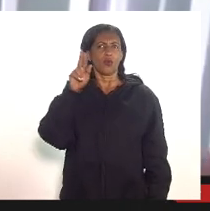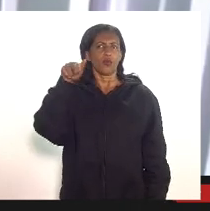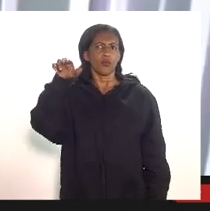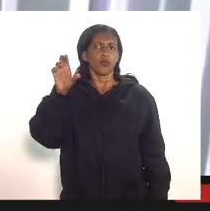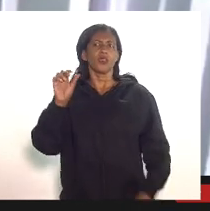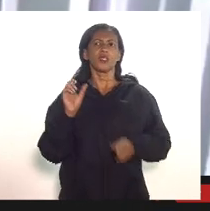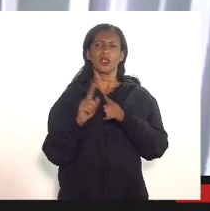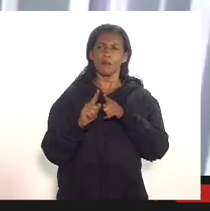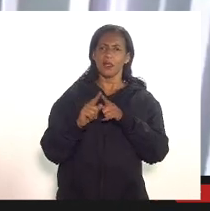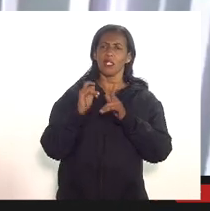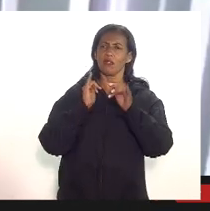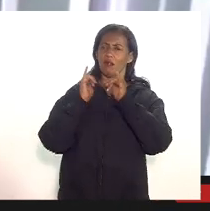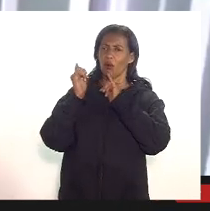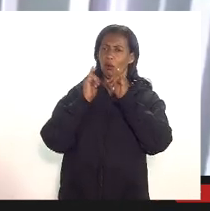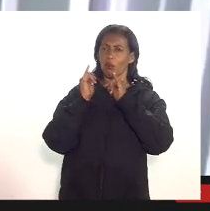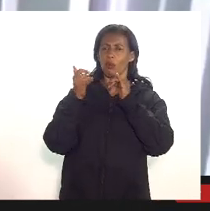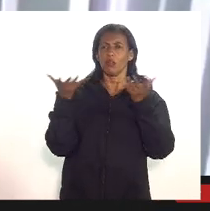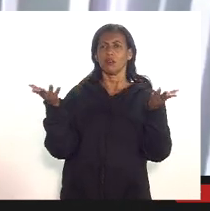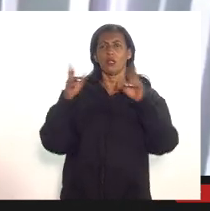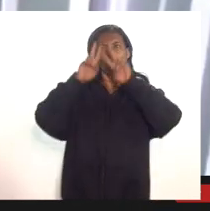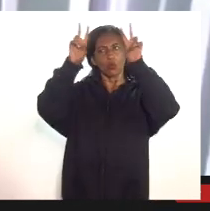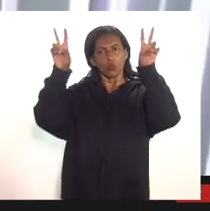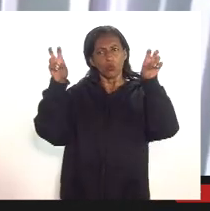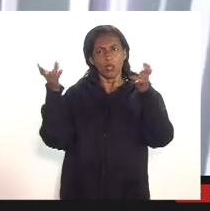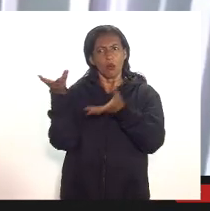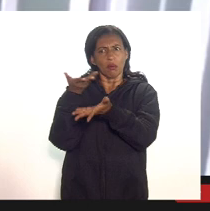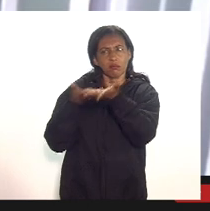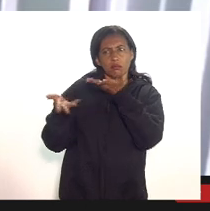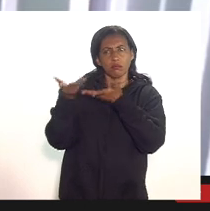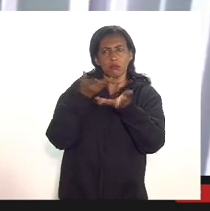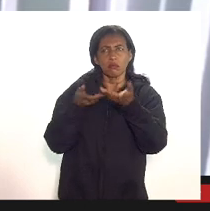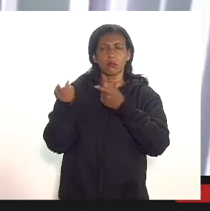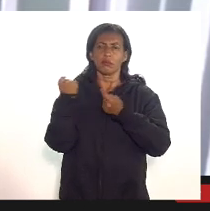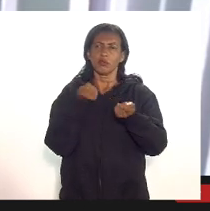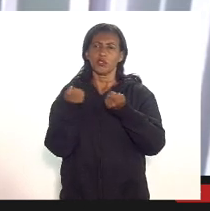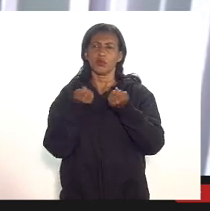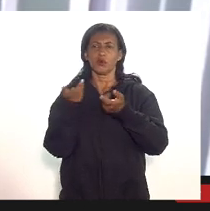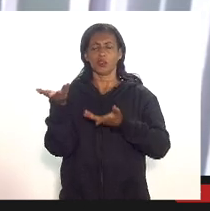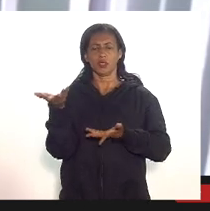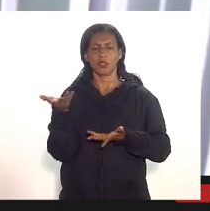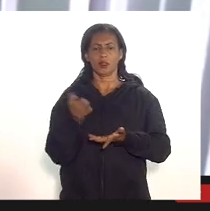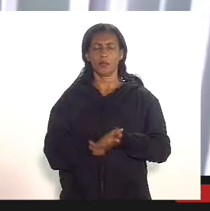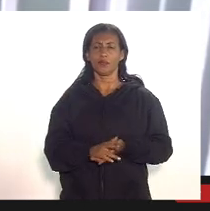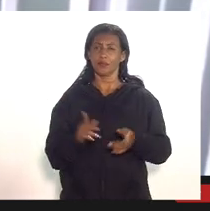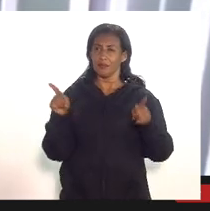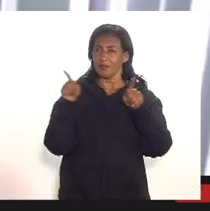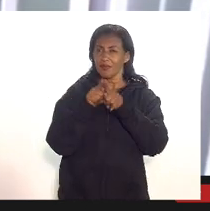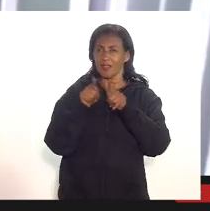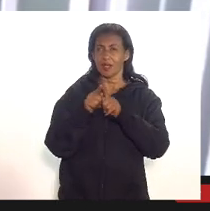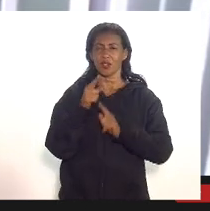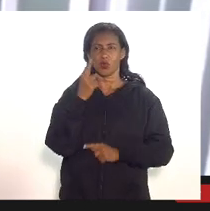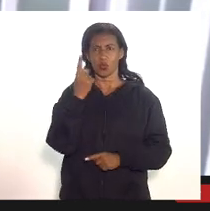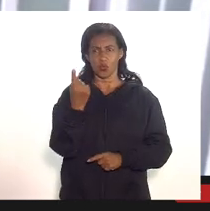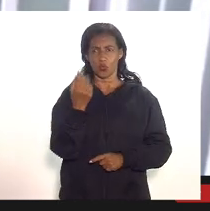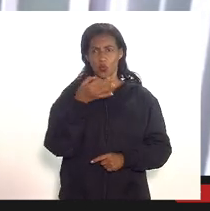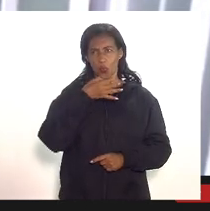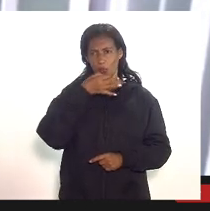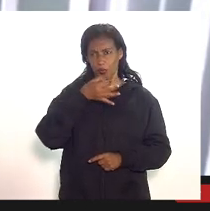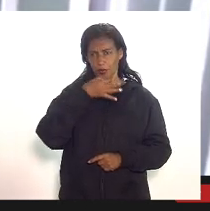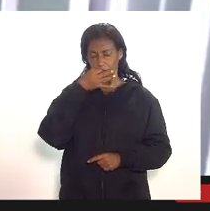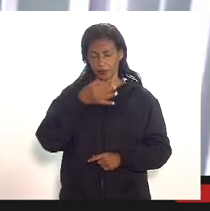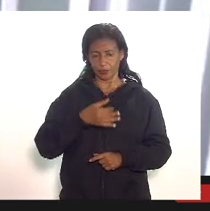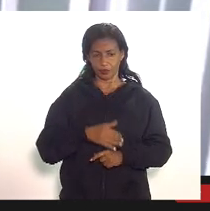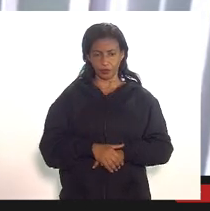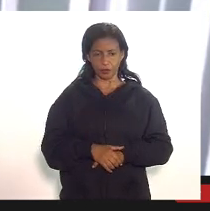desde como sugestão para ser administrada por vossa excelência e queria também fazer um comentário que é o seguinte